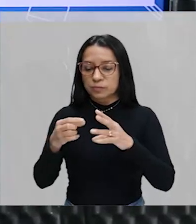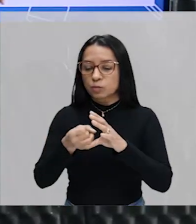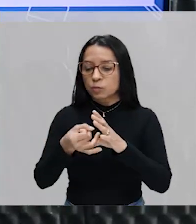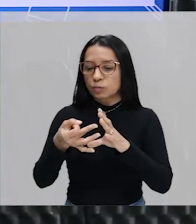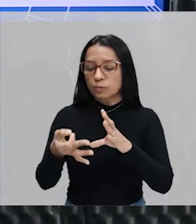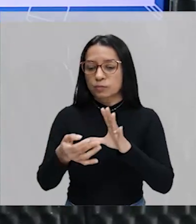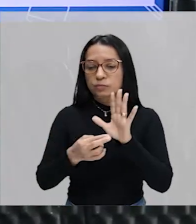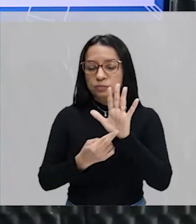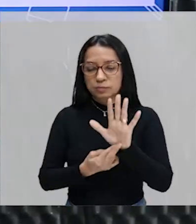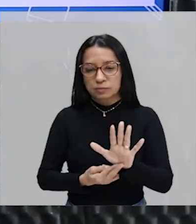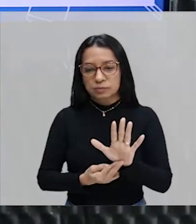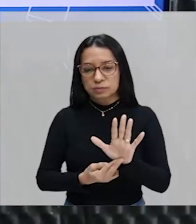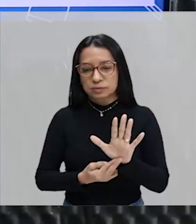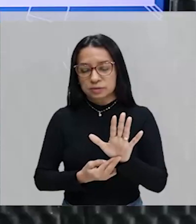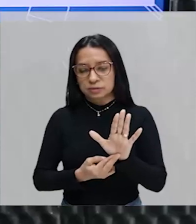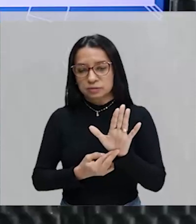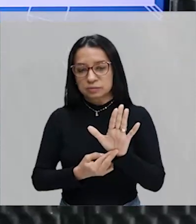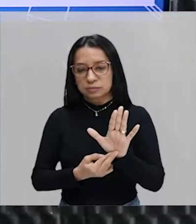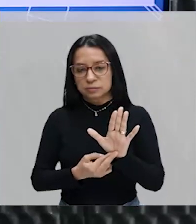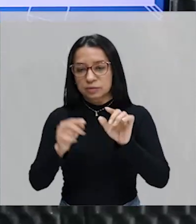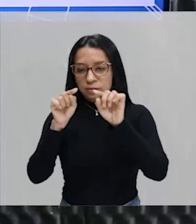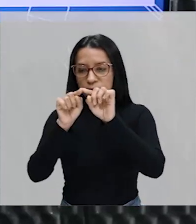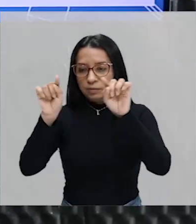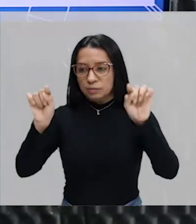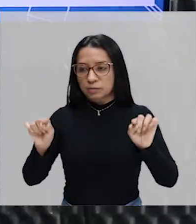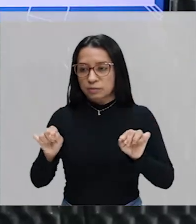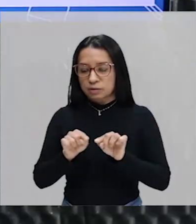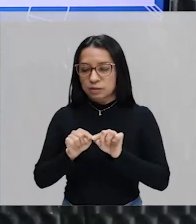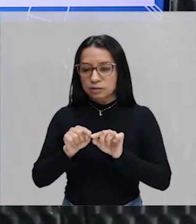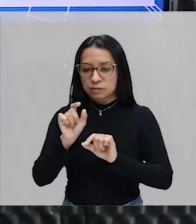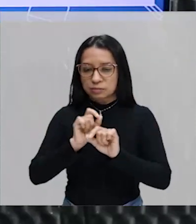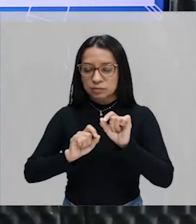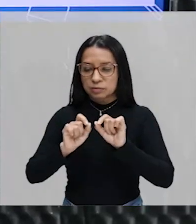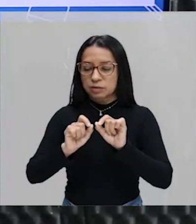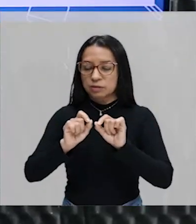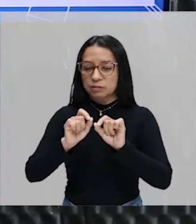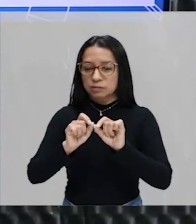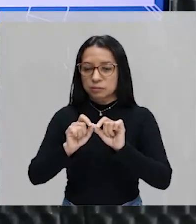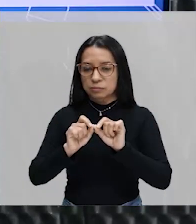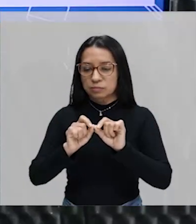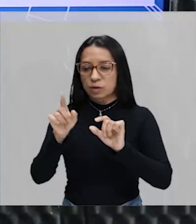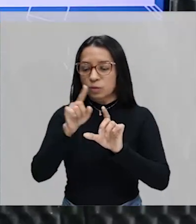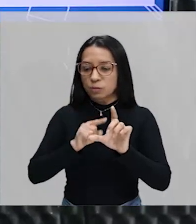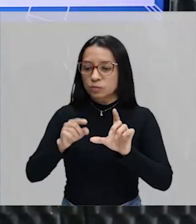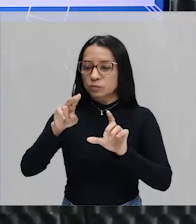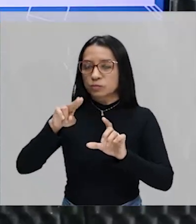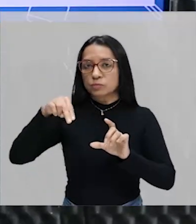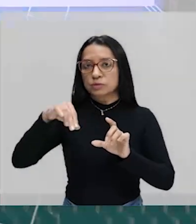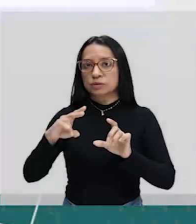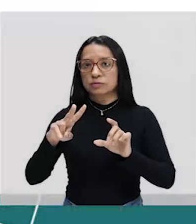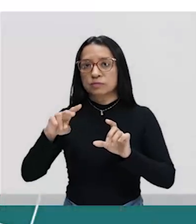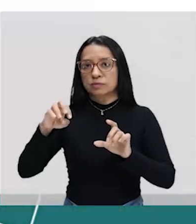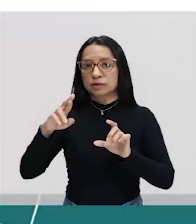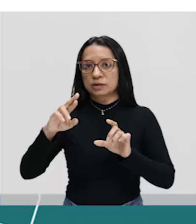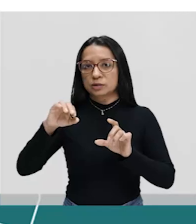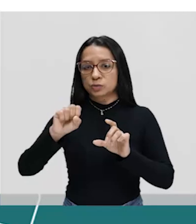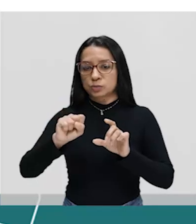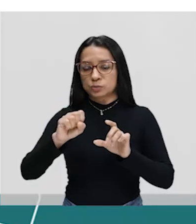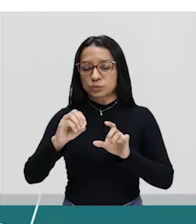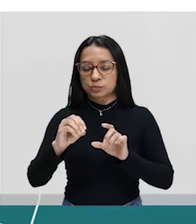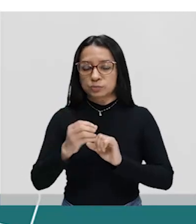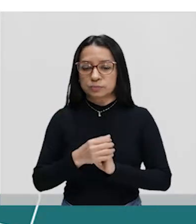aqui que está representado pelo retângulo, ele é chamado de conjunto universo. Então, para esta